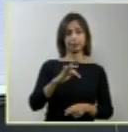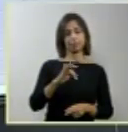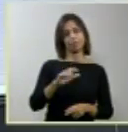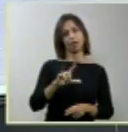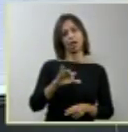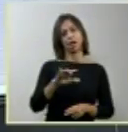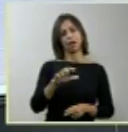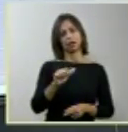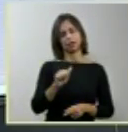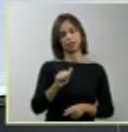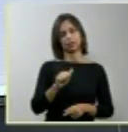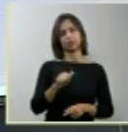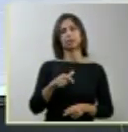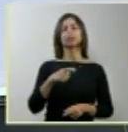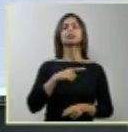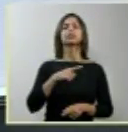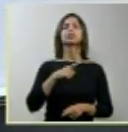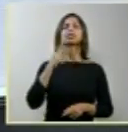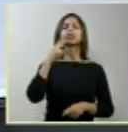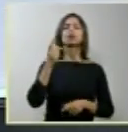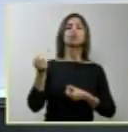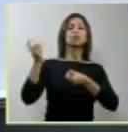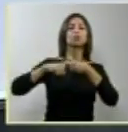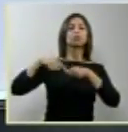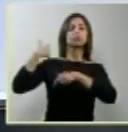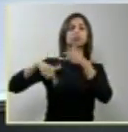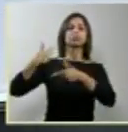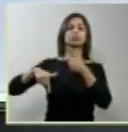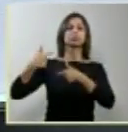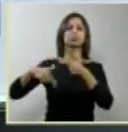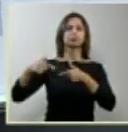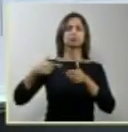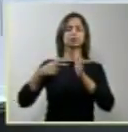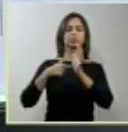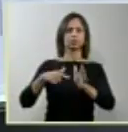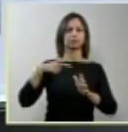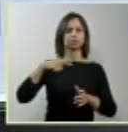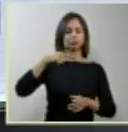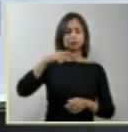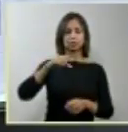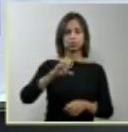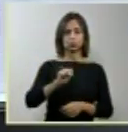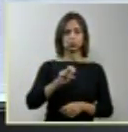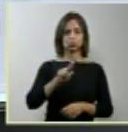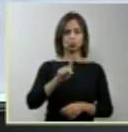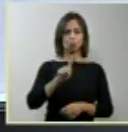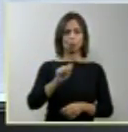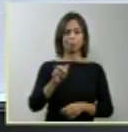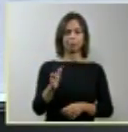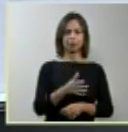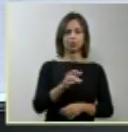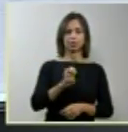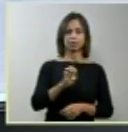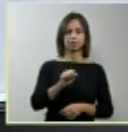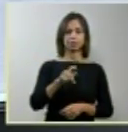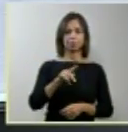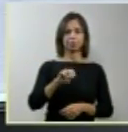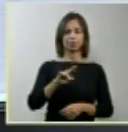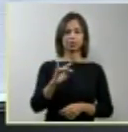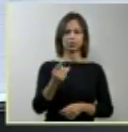à reatividade súpia espinhal. Portanto, aquilo que está